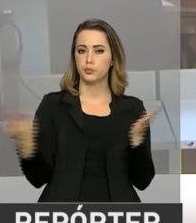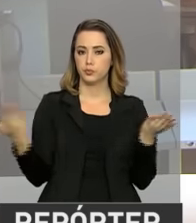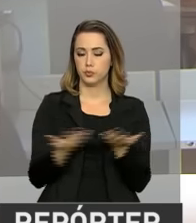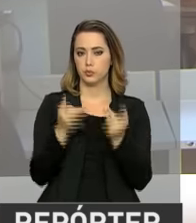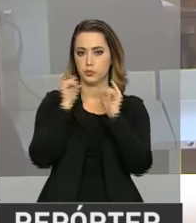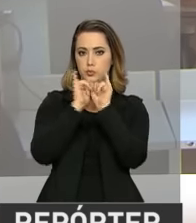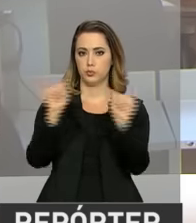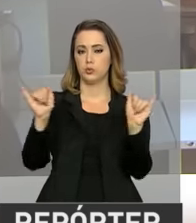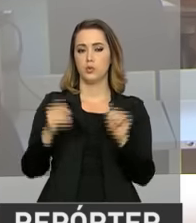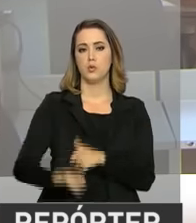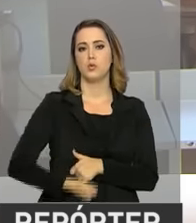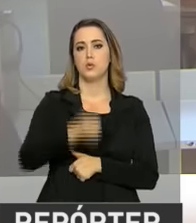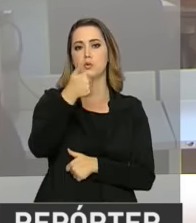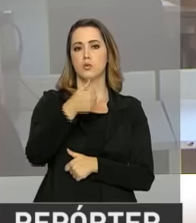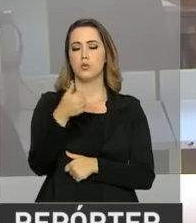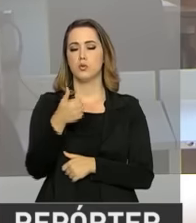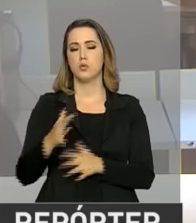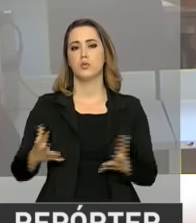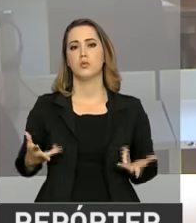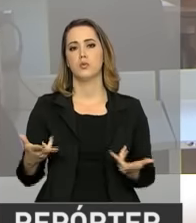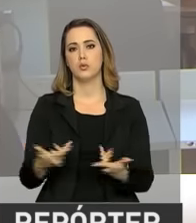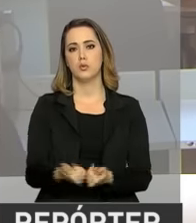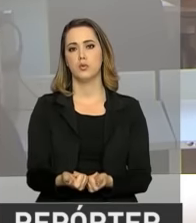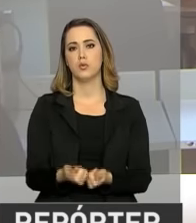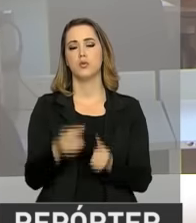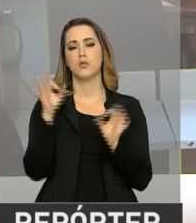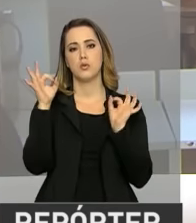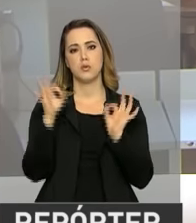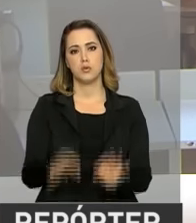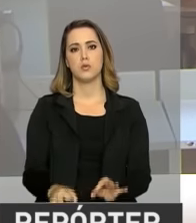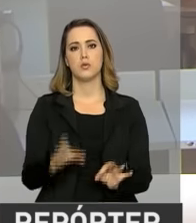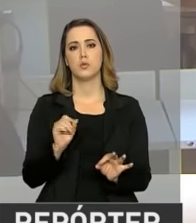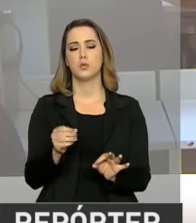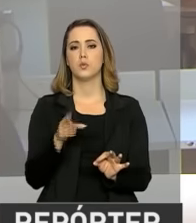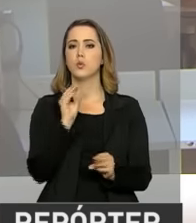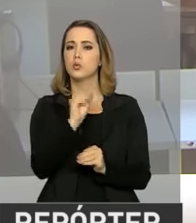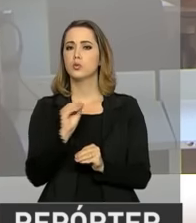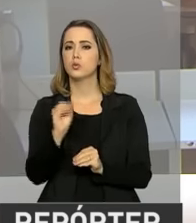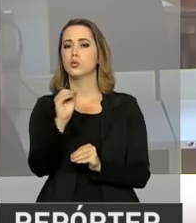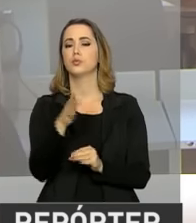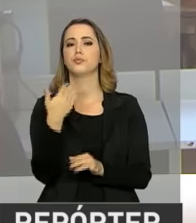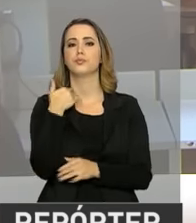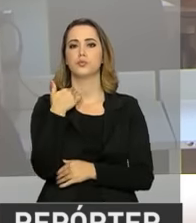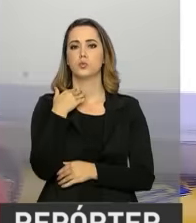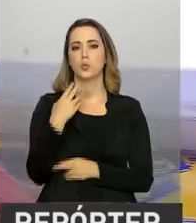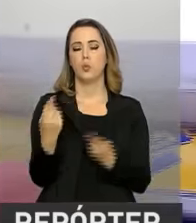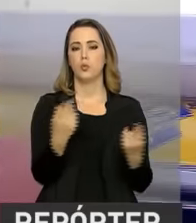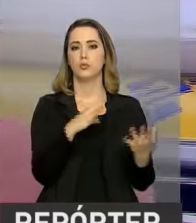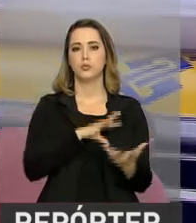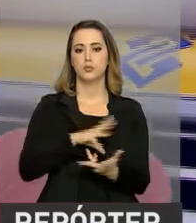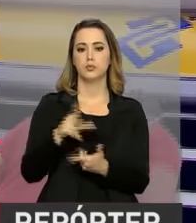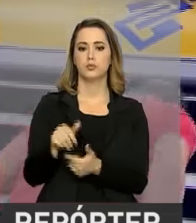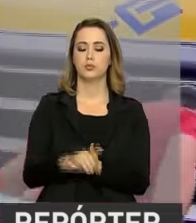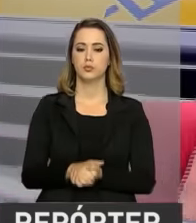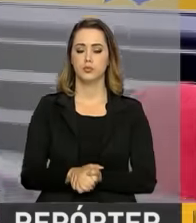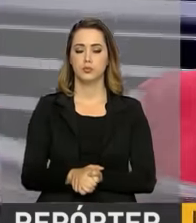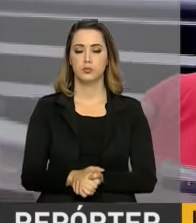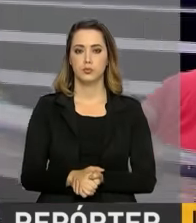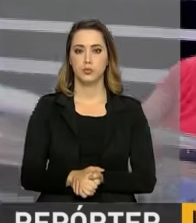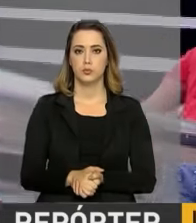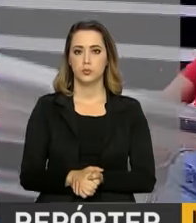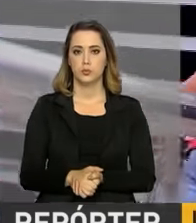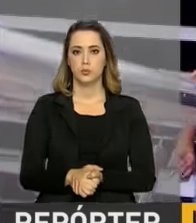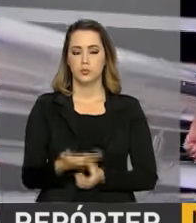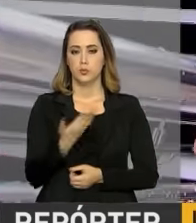buscam a eficiência e a adequação do atendimento bancário com o que está sendo feito em todo o mundo. Um Banco do